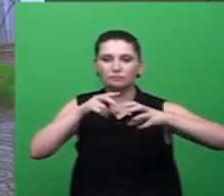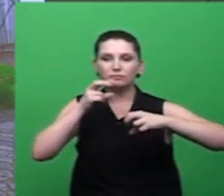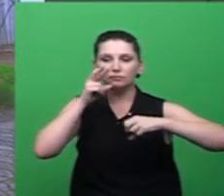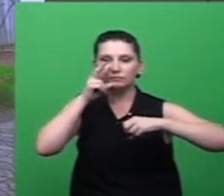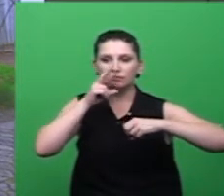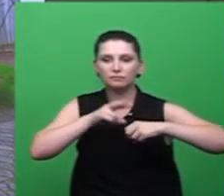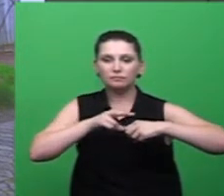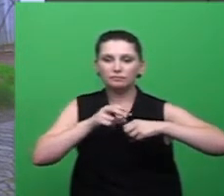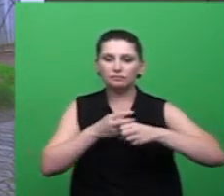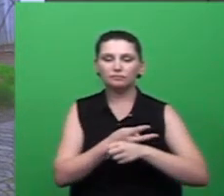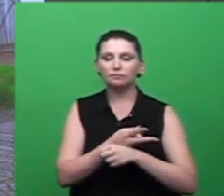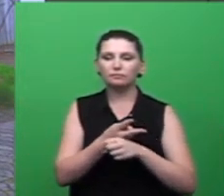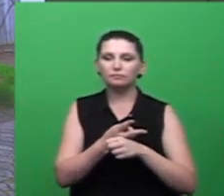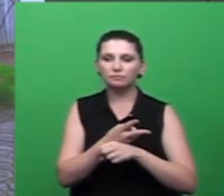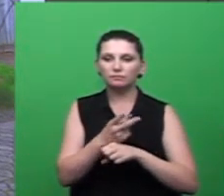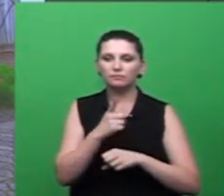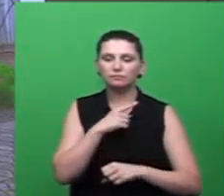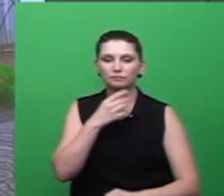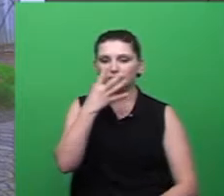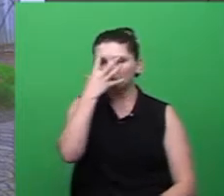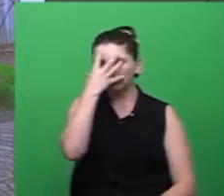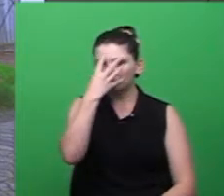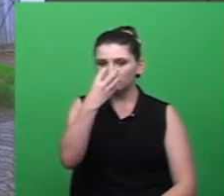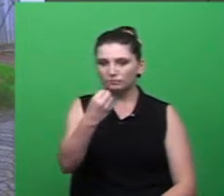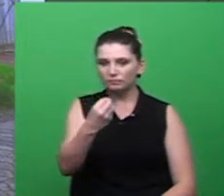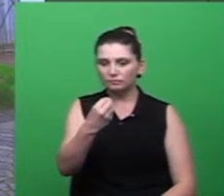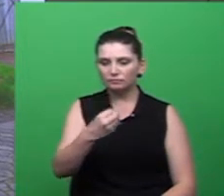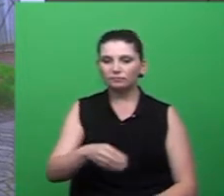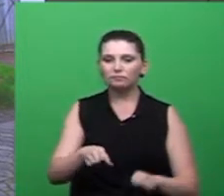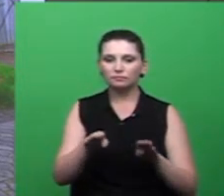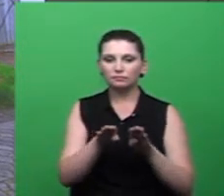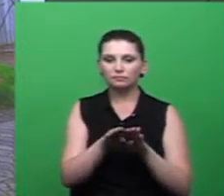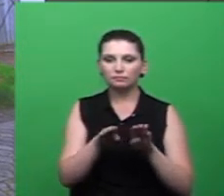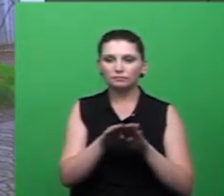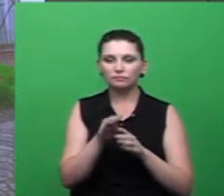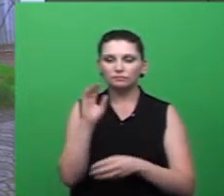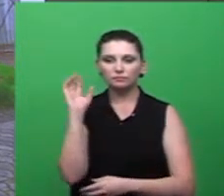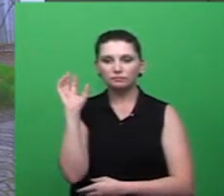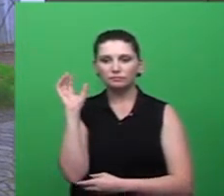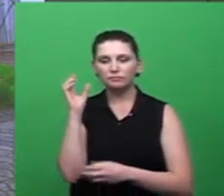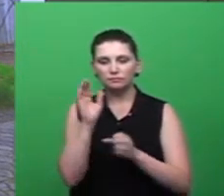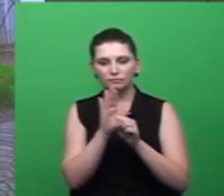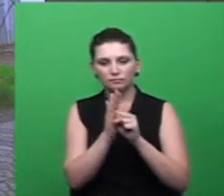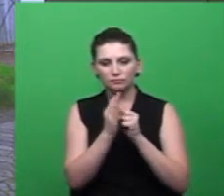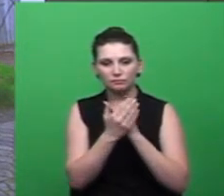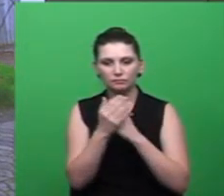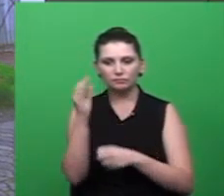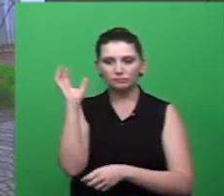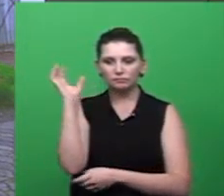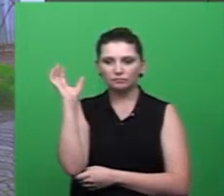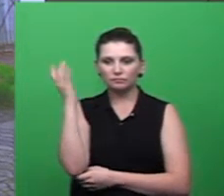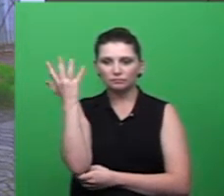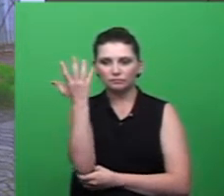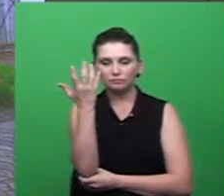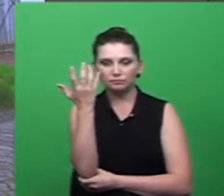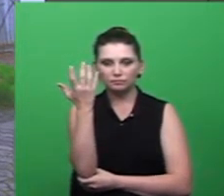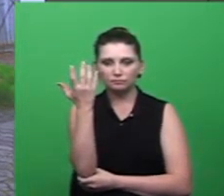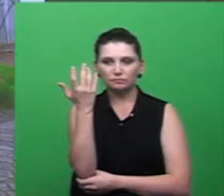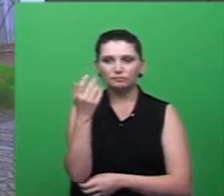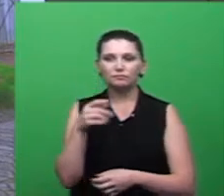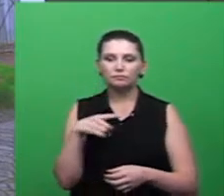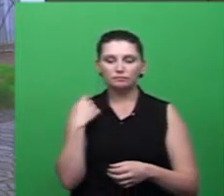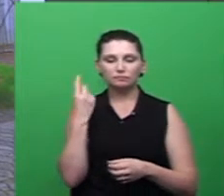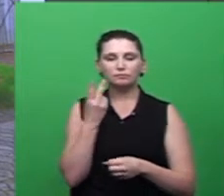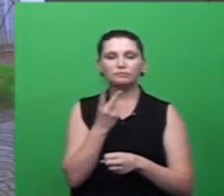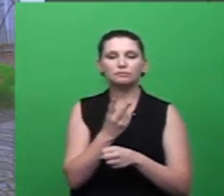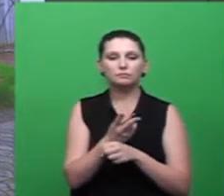escola, aqui é uma foto da escola Érico Nonnemacher, no bairro Pinheirinho, fazendo uma vistoria no entorno da